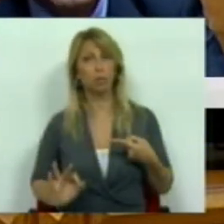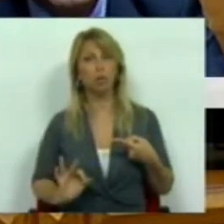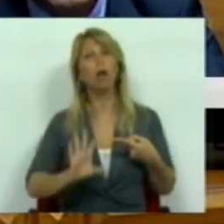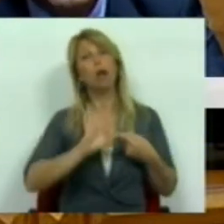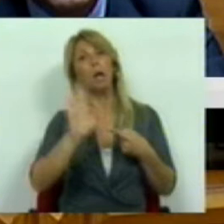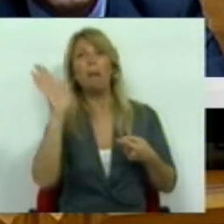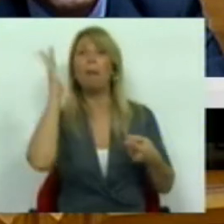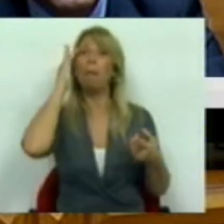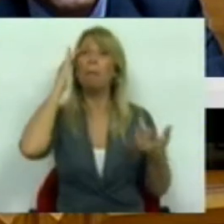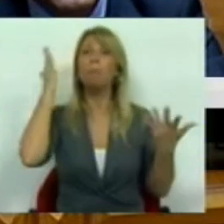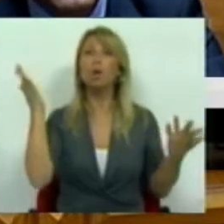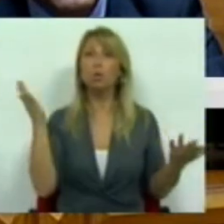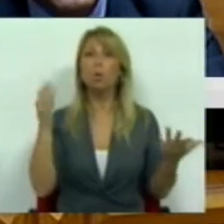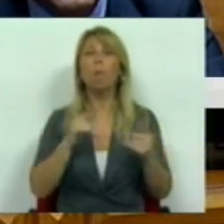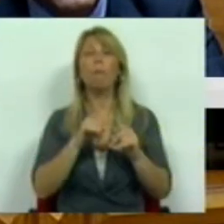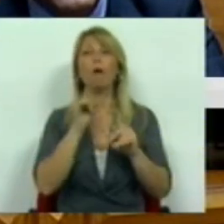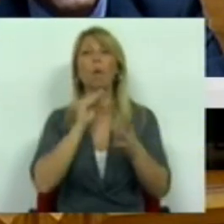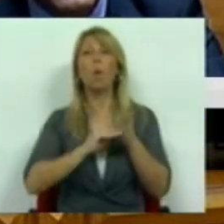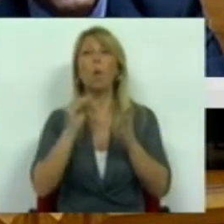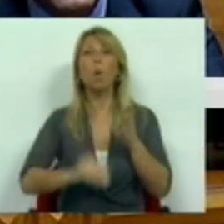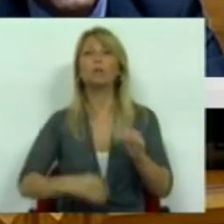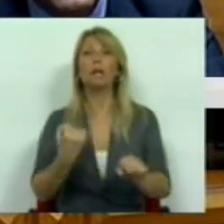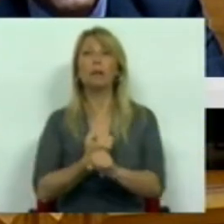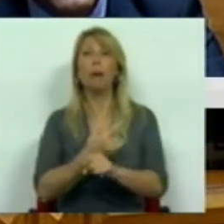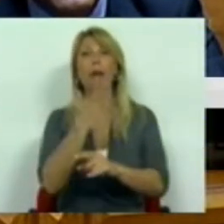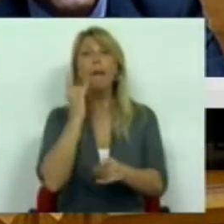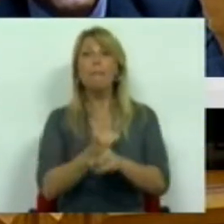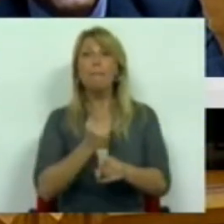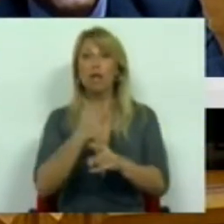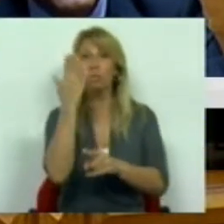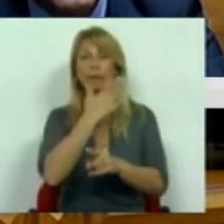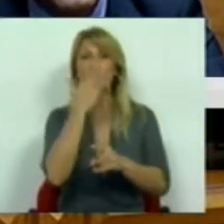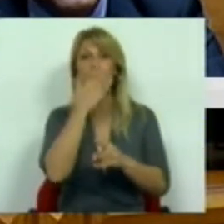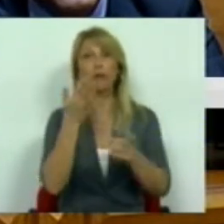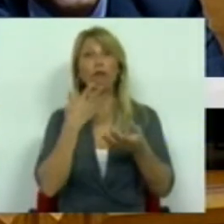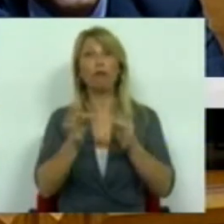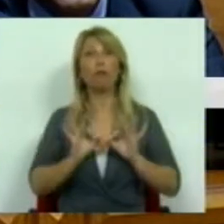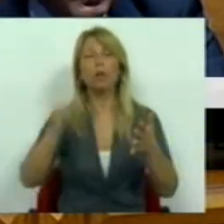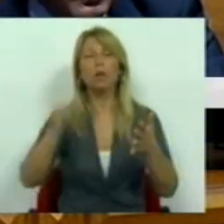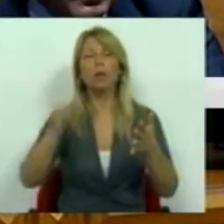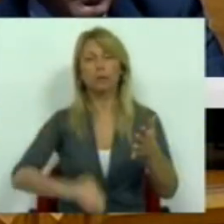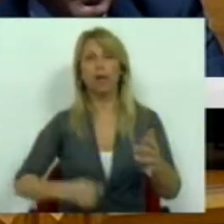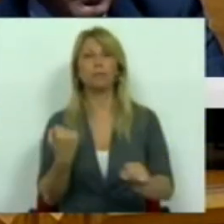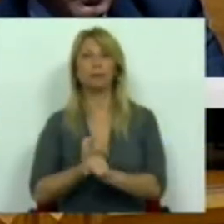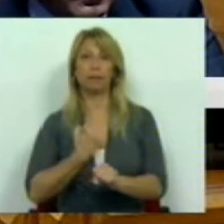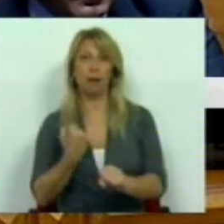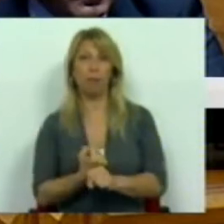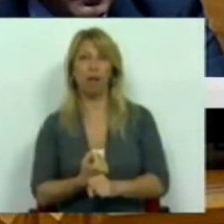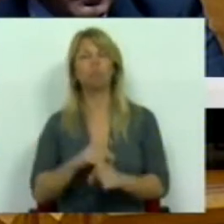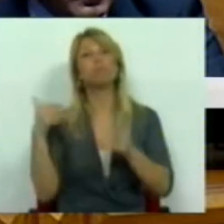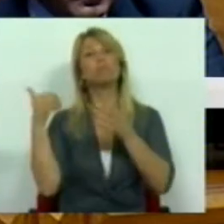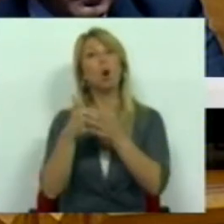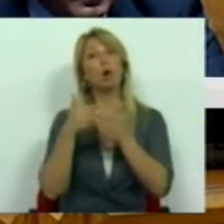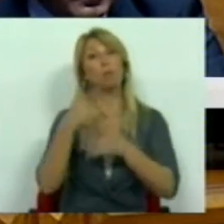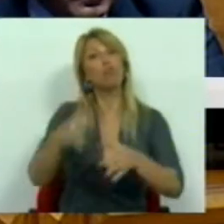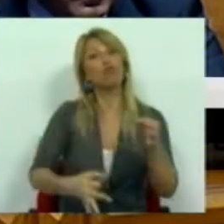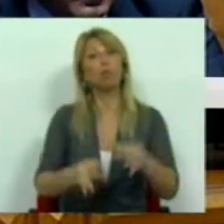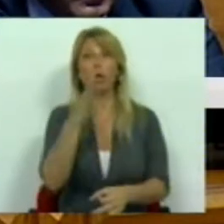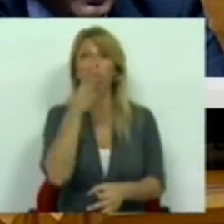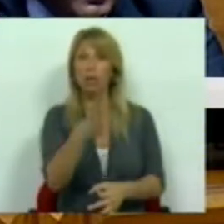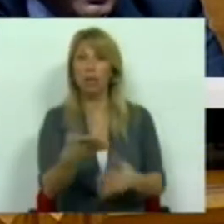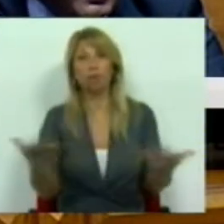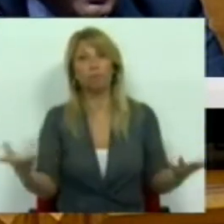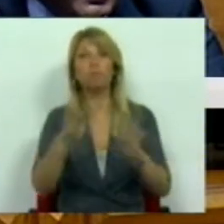contrato de trabalho, mesmo que formalmente se esteja perante um contrato de prestação de serviços. O ordenamento jurídico consagra, pois,